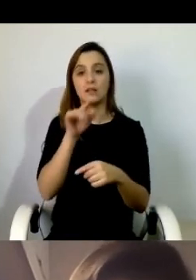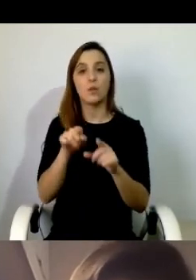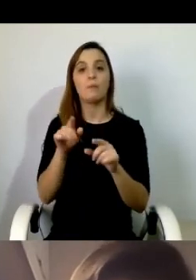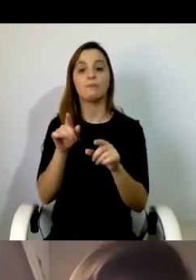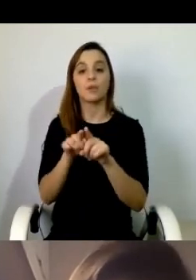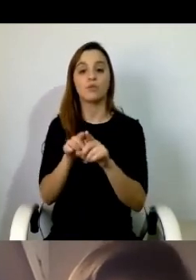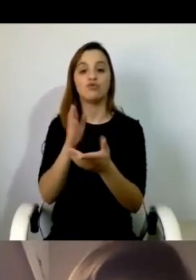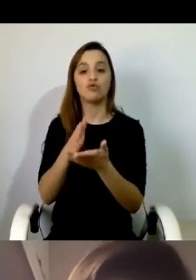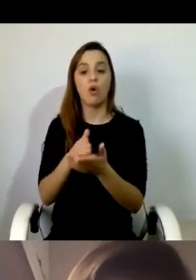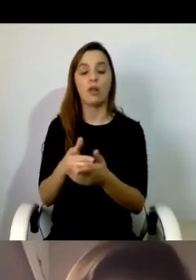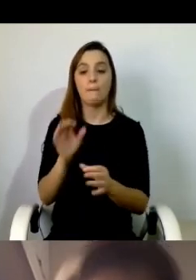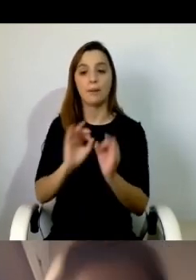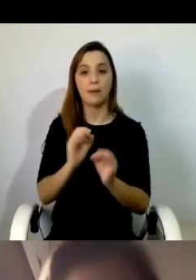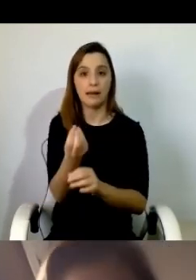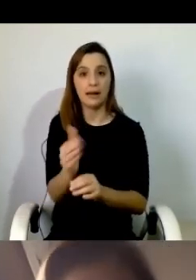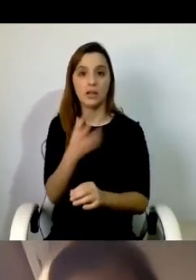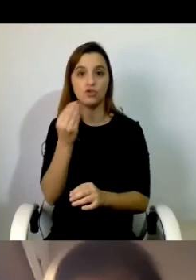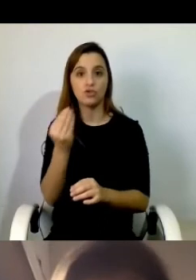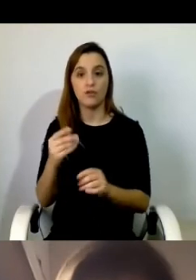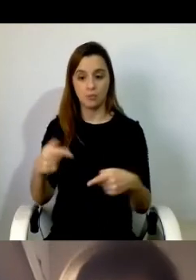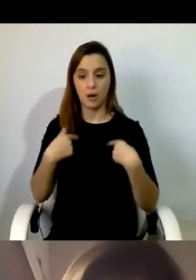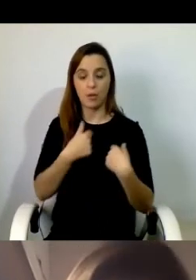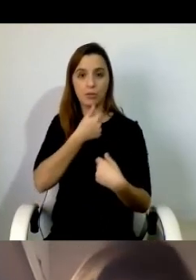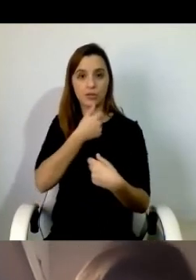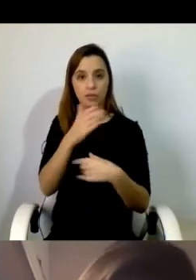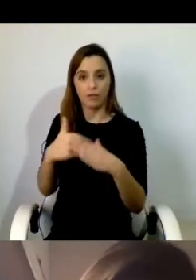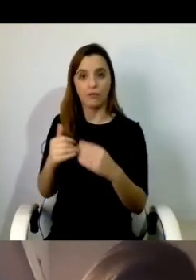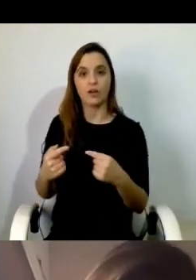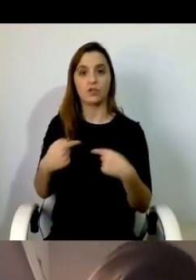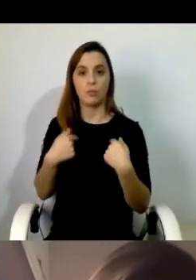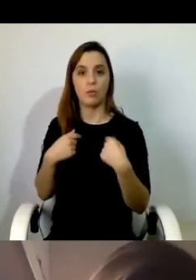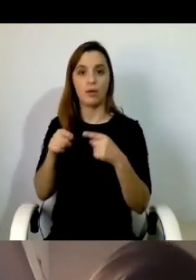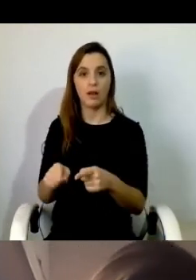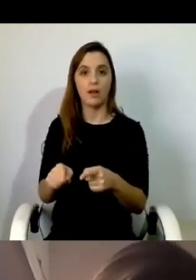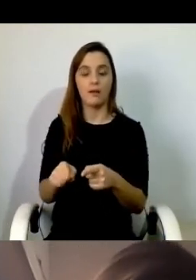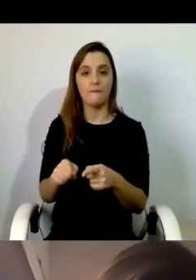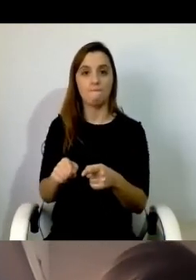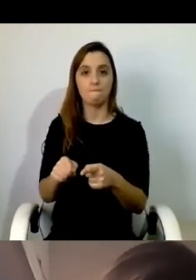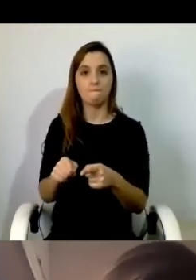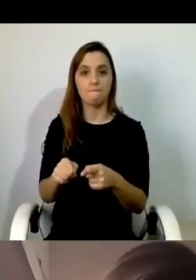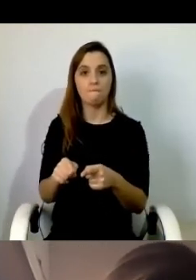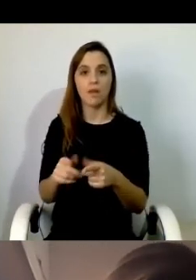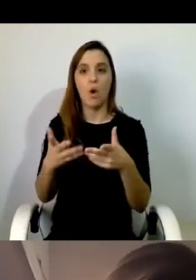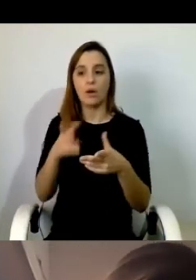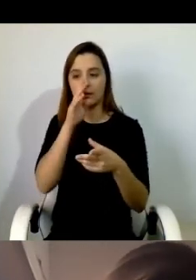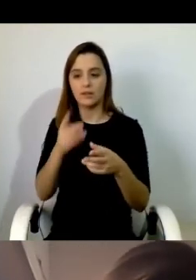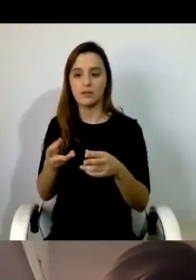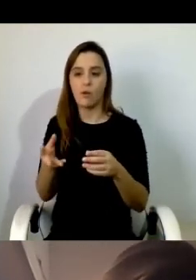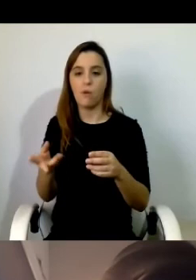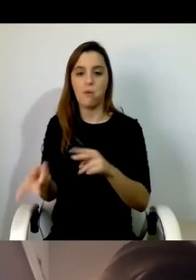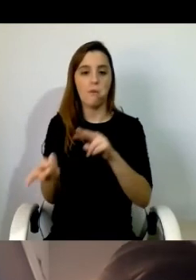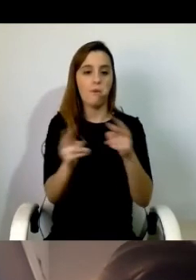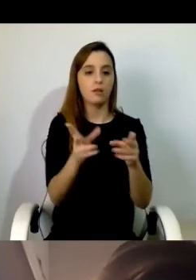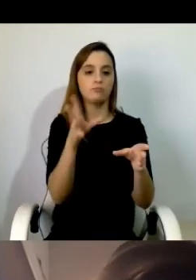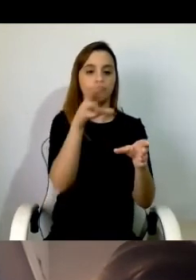e fim da escola a saída mais comum a serem segregados num cal torna-se difícil esse empoderamento.